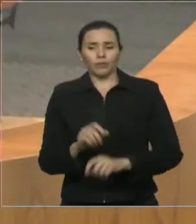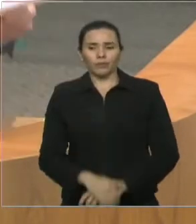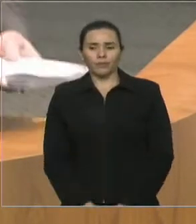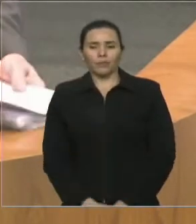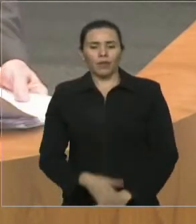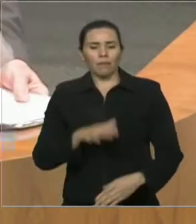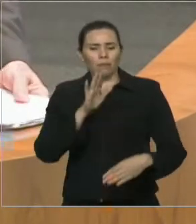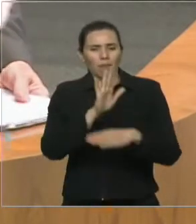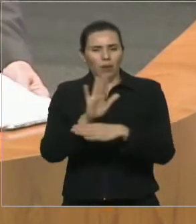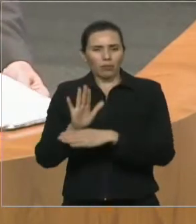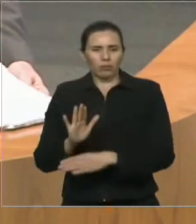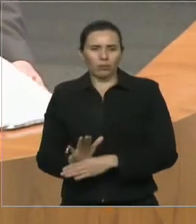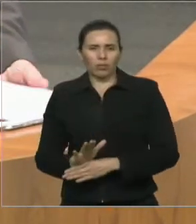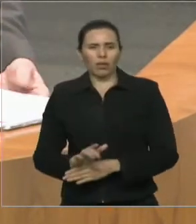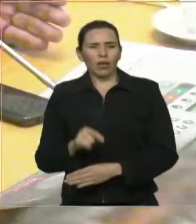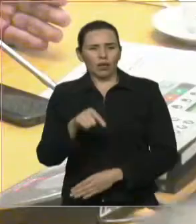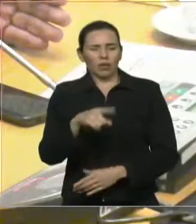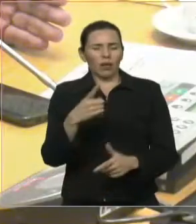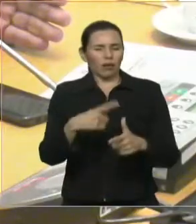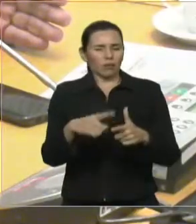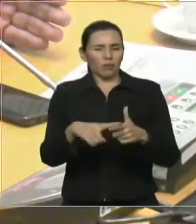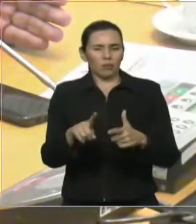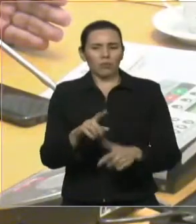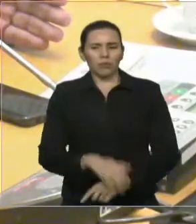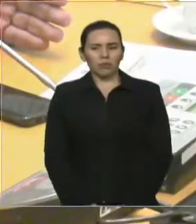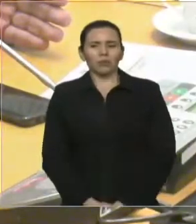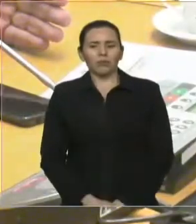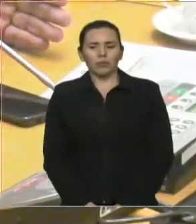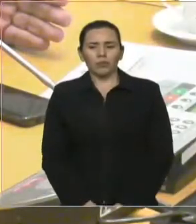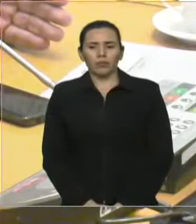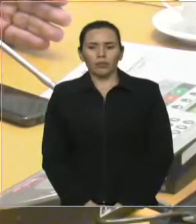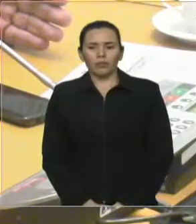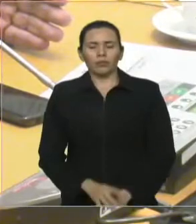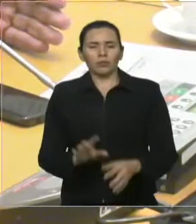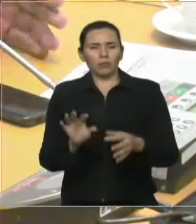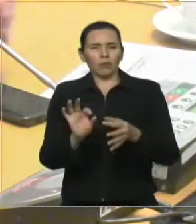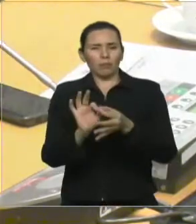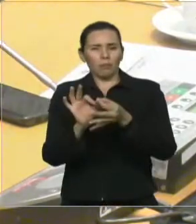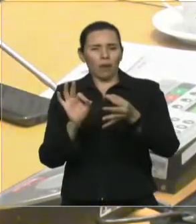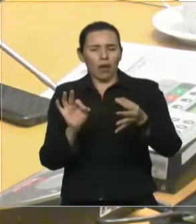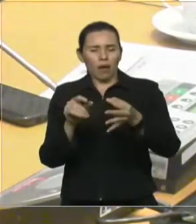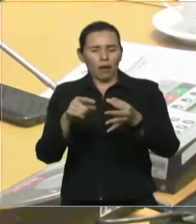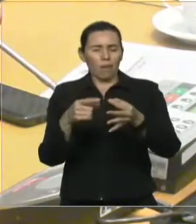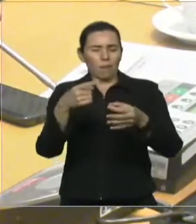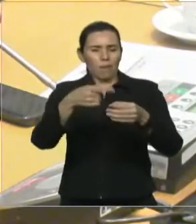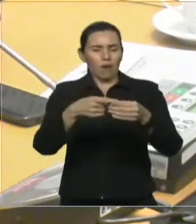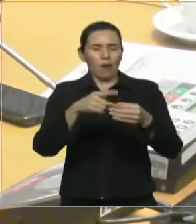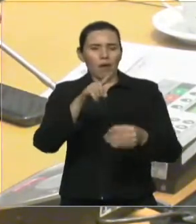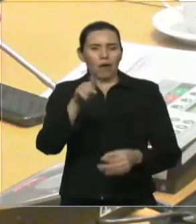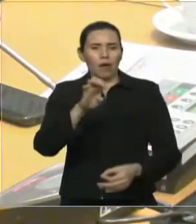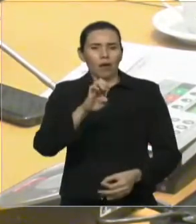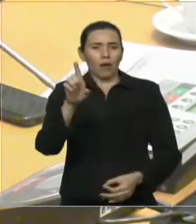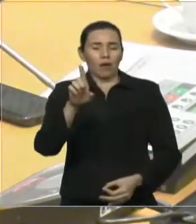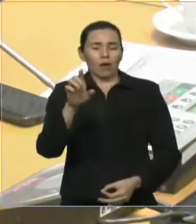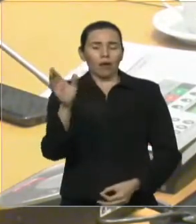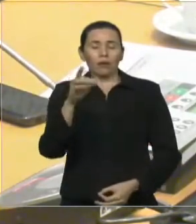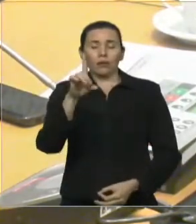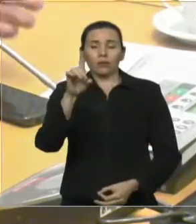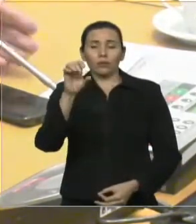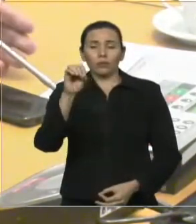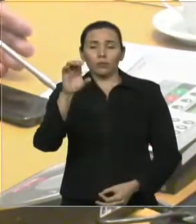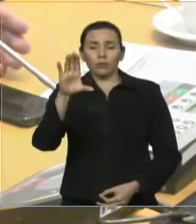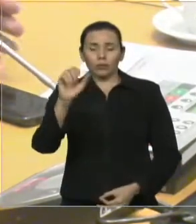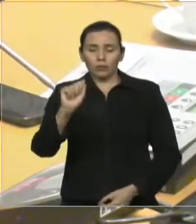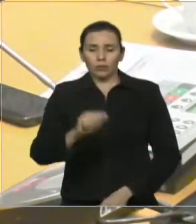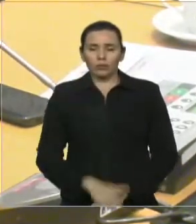situação também muito complicada do trecho de Zé Doca, que houve aquele rompimento. Então, a cobertura